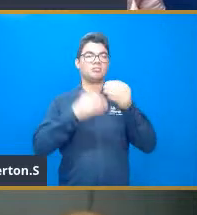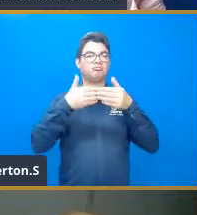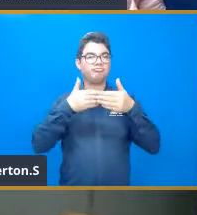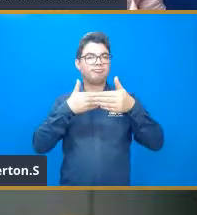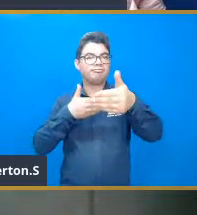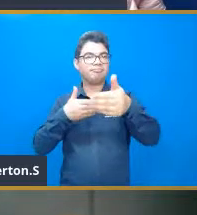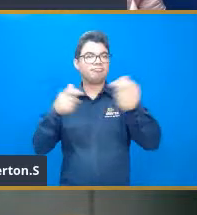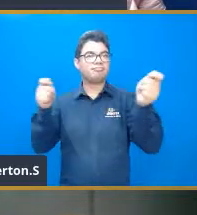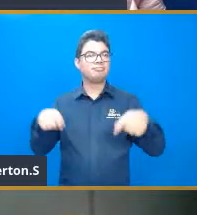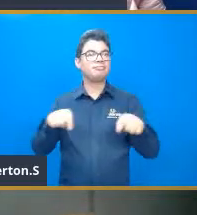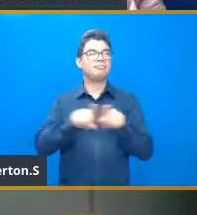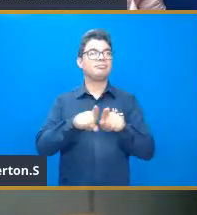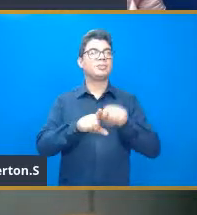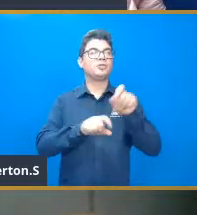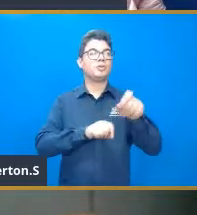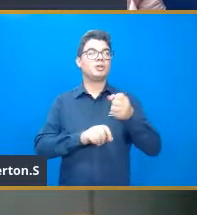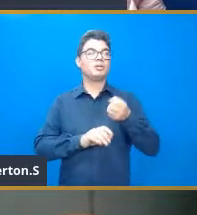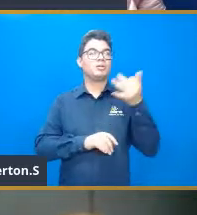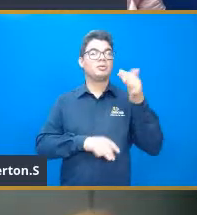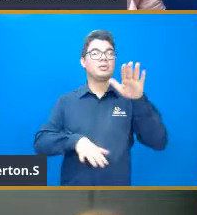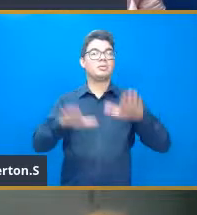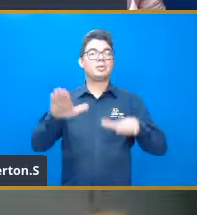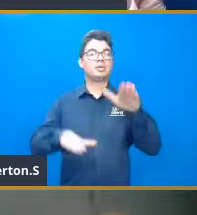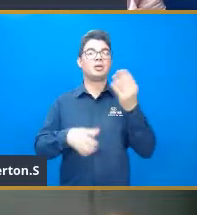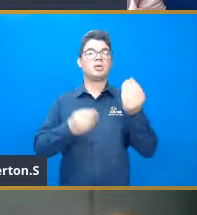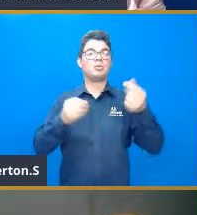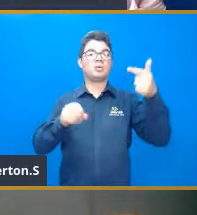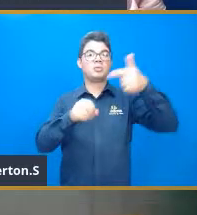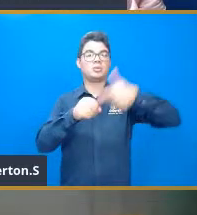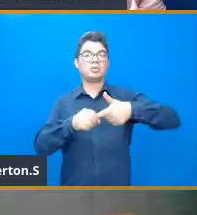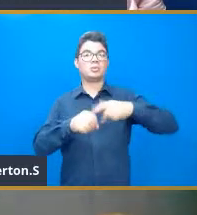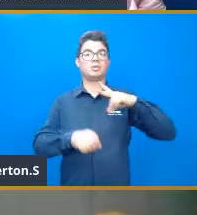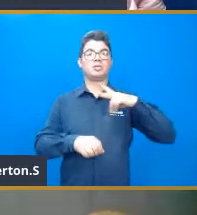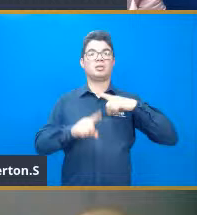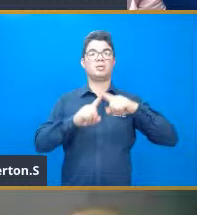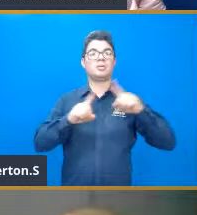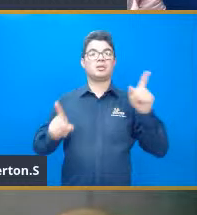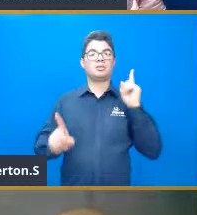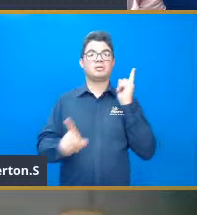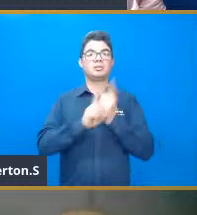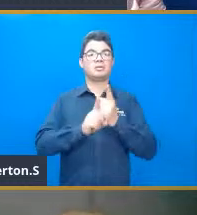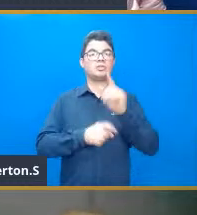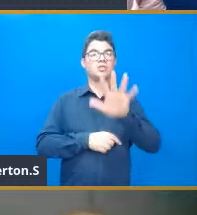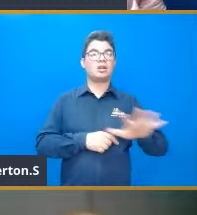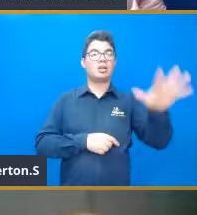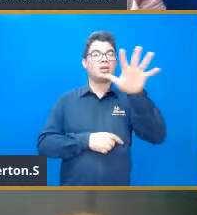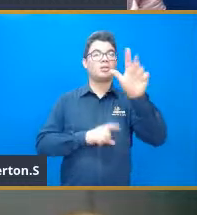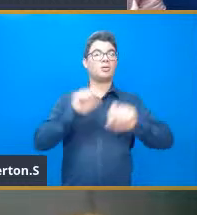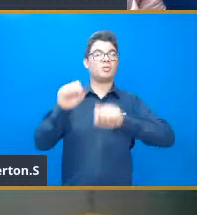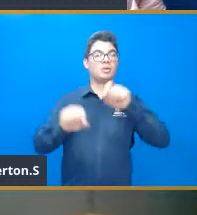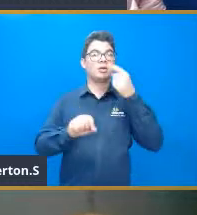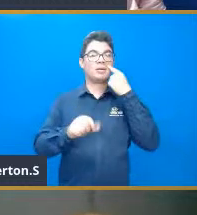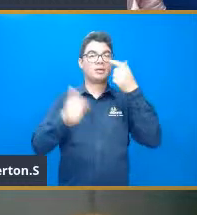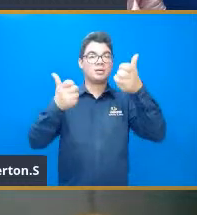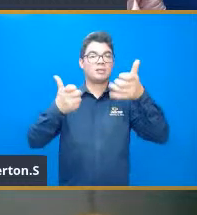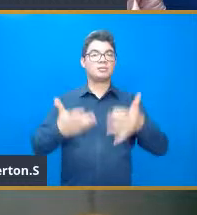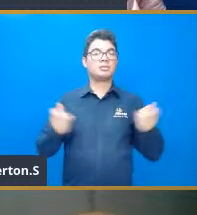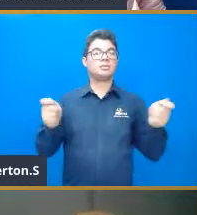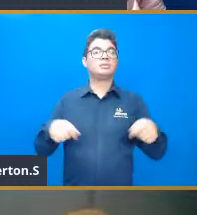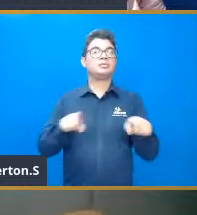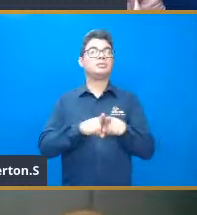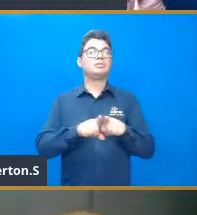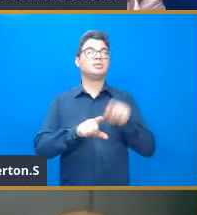numérico, né? Vai depender ali do combustível em particular, mas o objetivo é achar uma função geral, né? Como é que a coloca, né? Essa